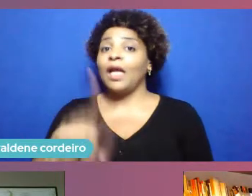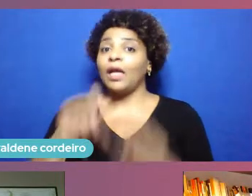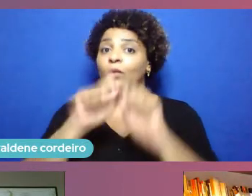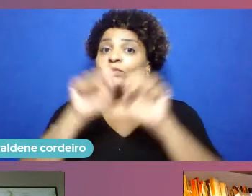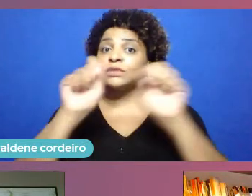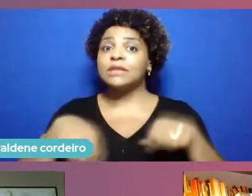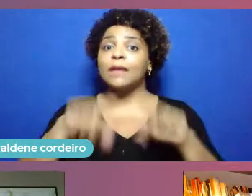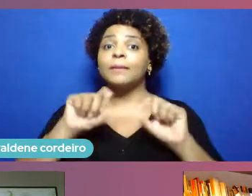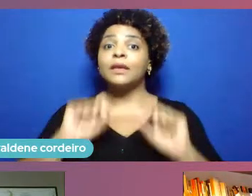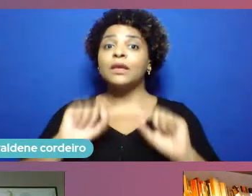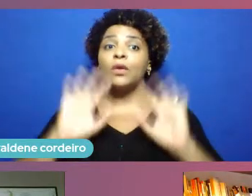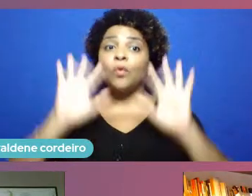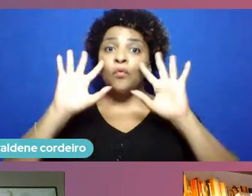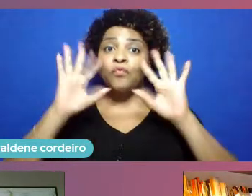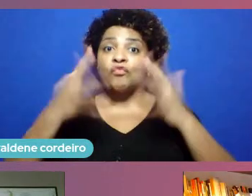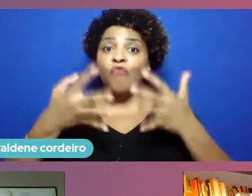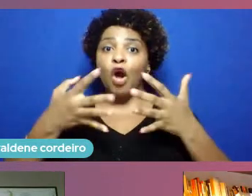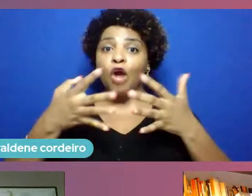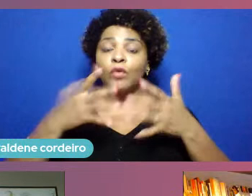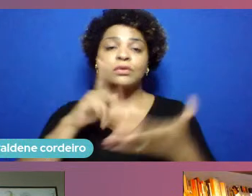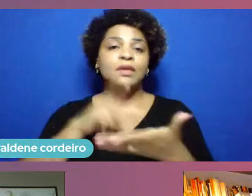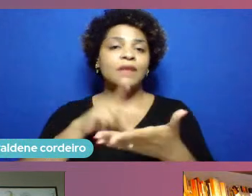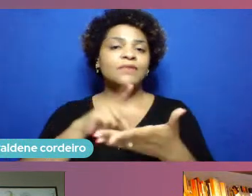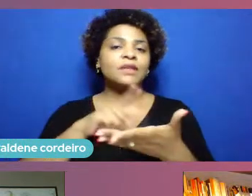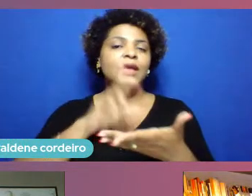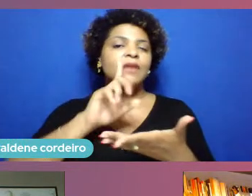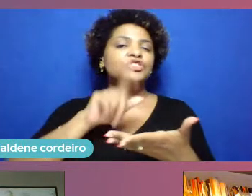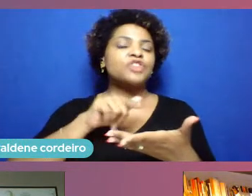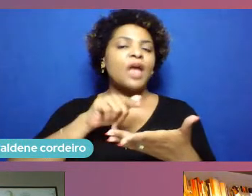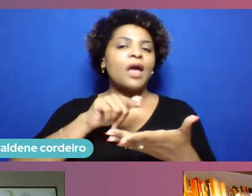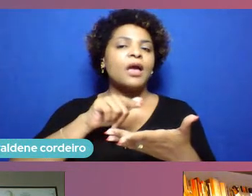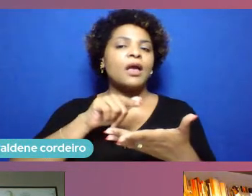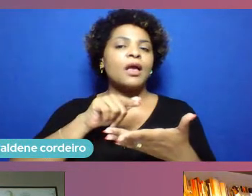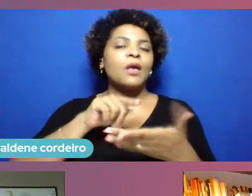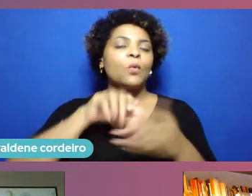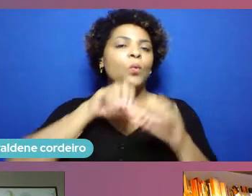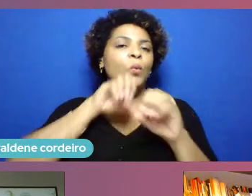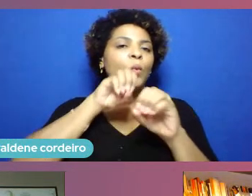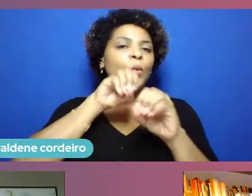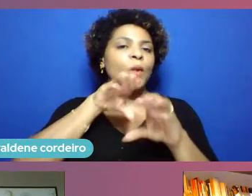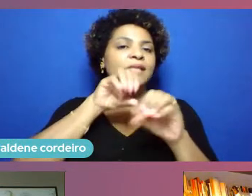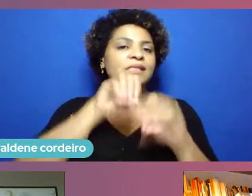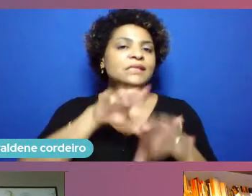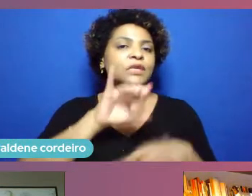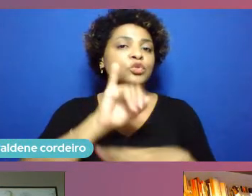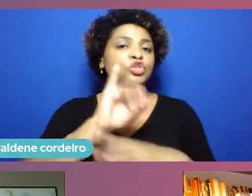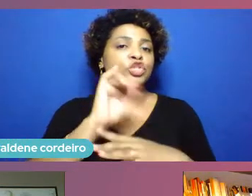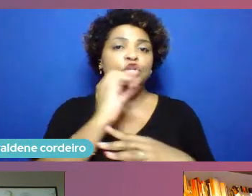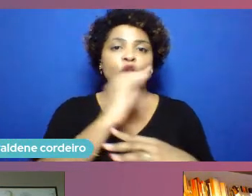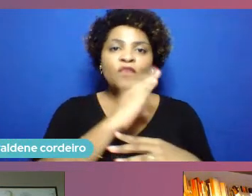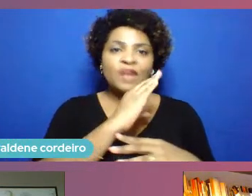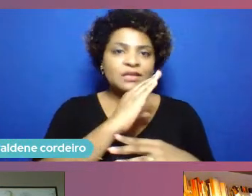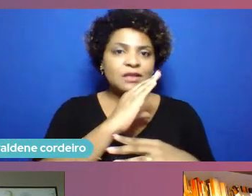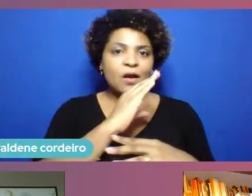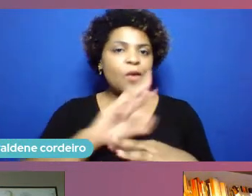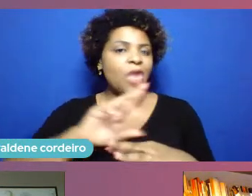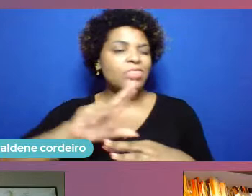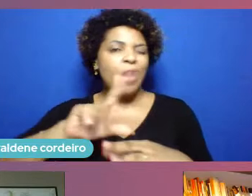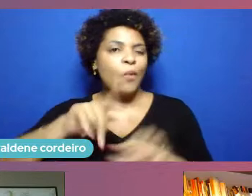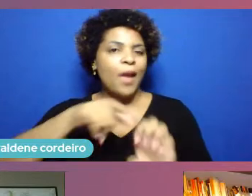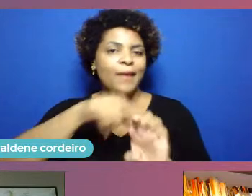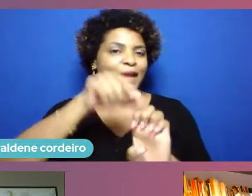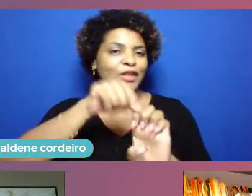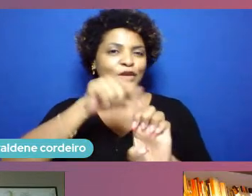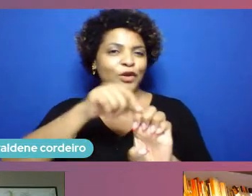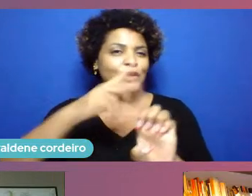foco na verdade e a ênfase é o ensino de inovação não de empreendedorismo particularmente tem